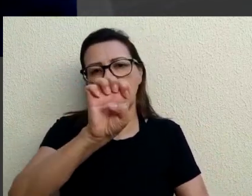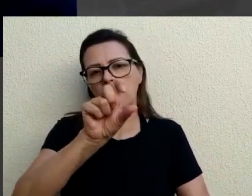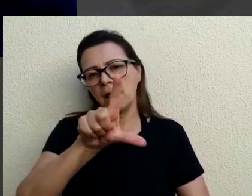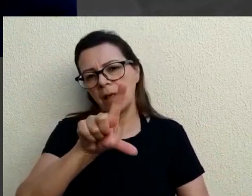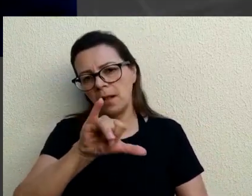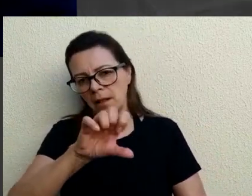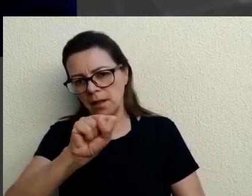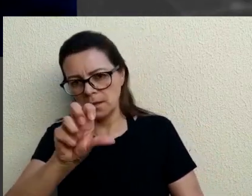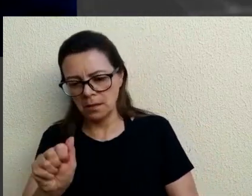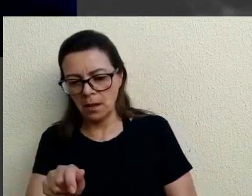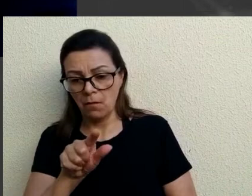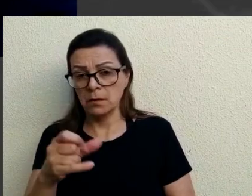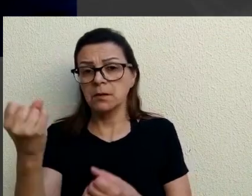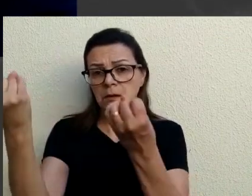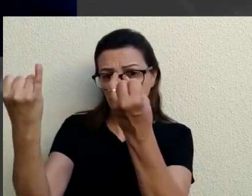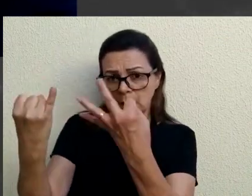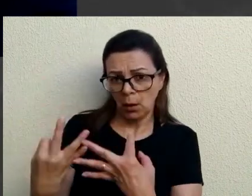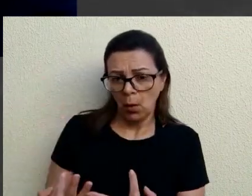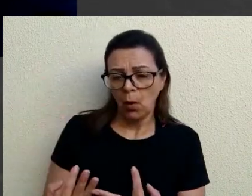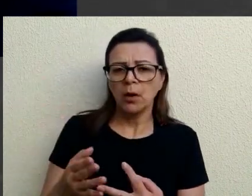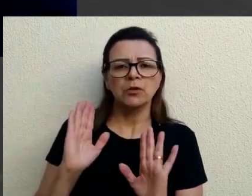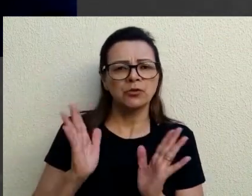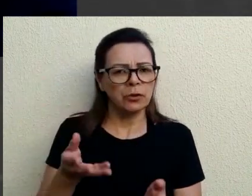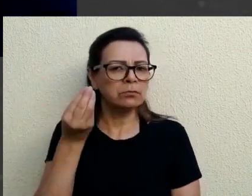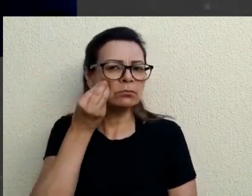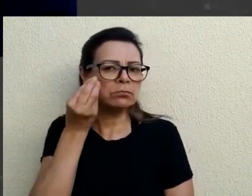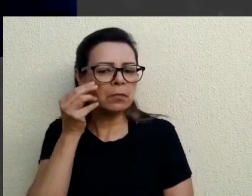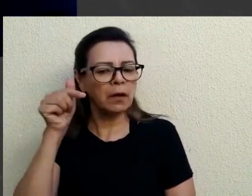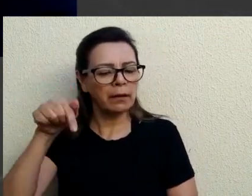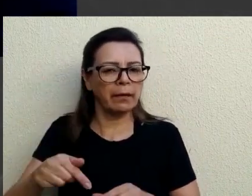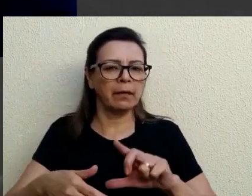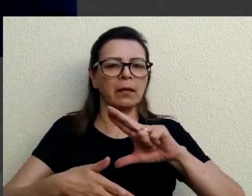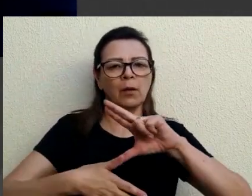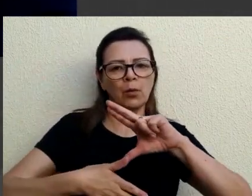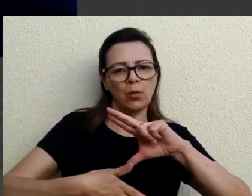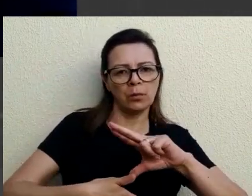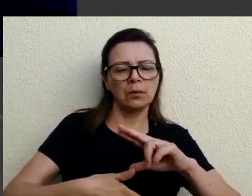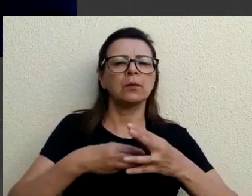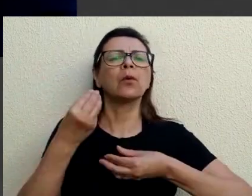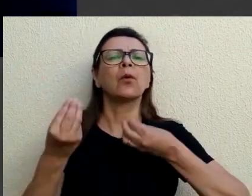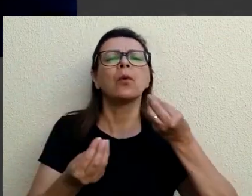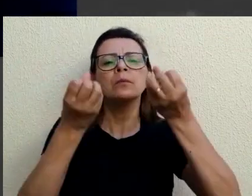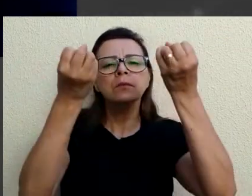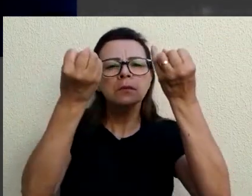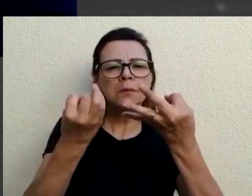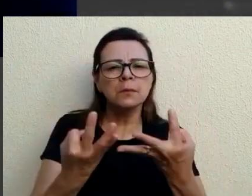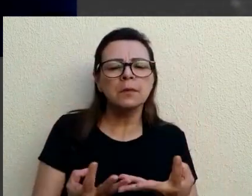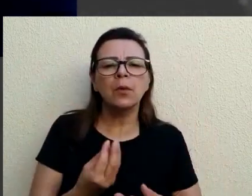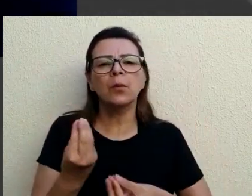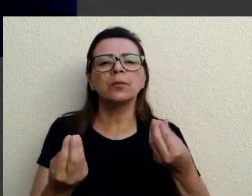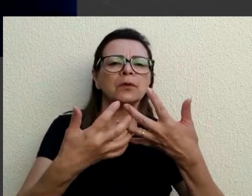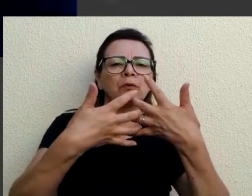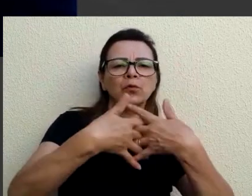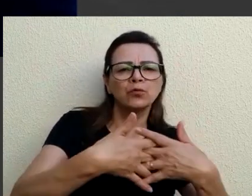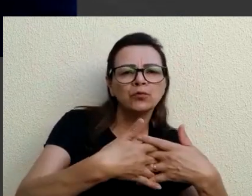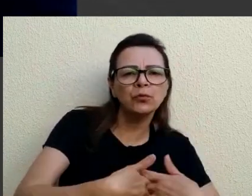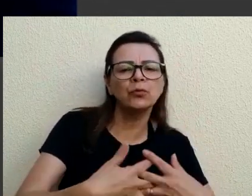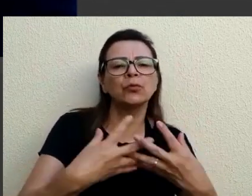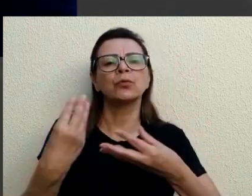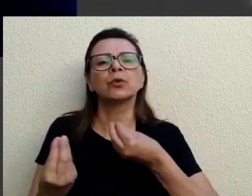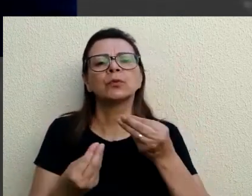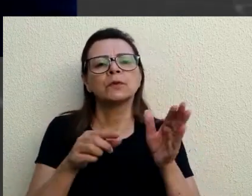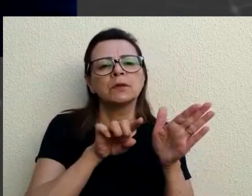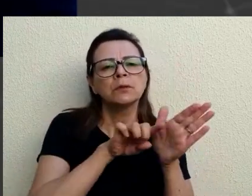pesquisa e um trabalho que vocês estão fazendo aqui na própria Unila com esse tipo de teste. Professor, você poderia contar para a gente como está funcionando isso,